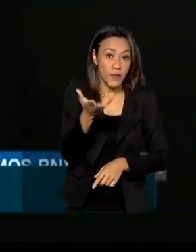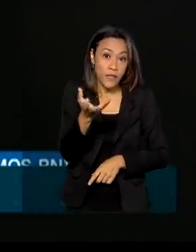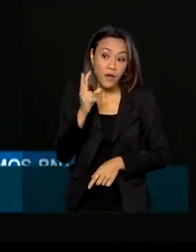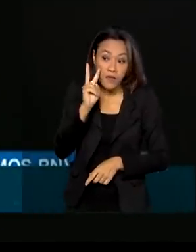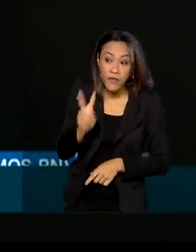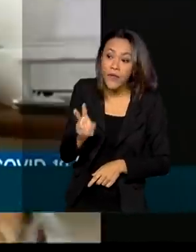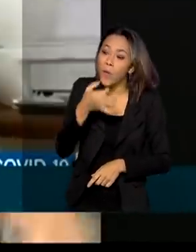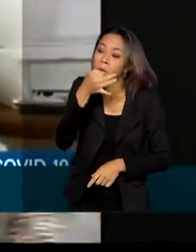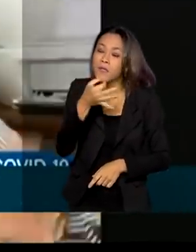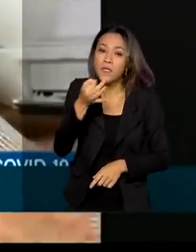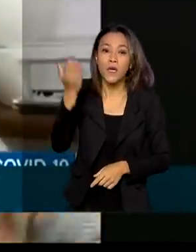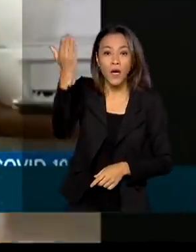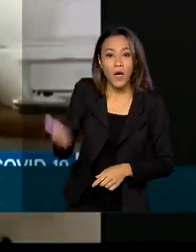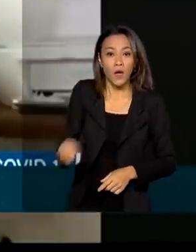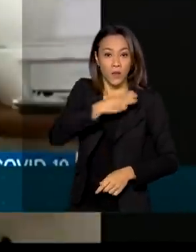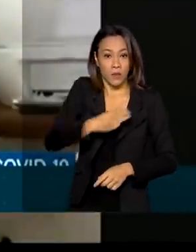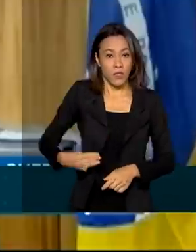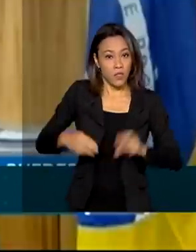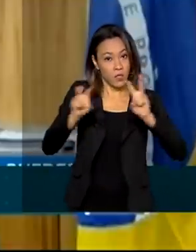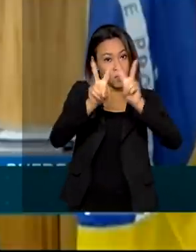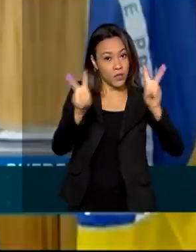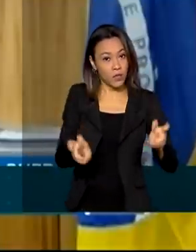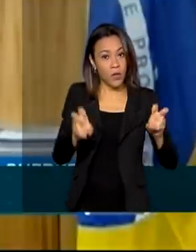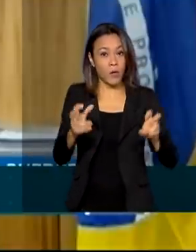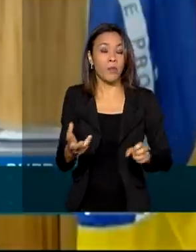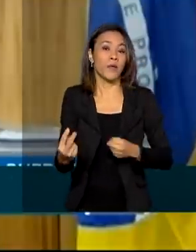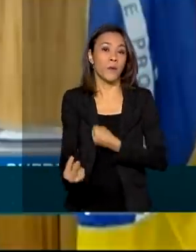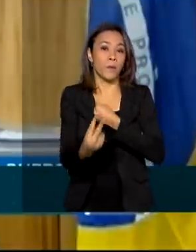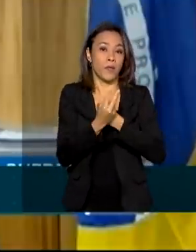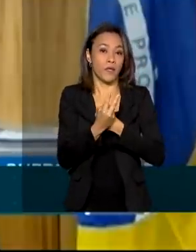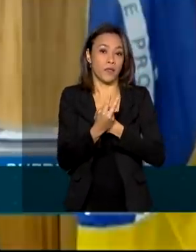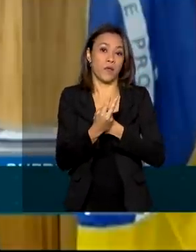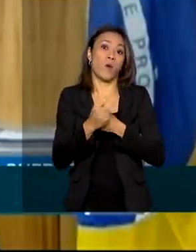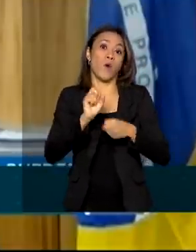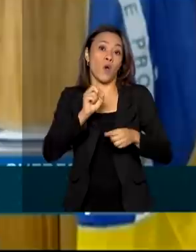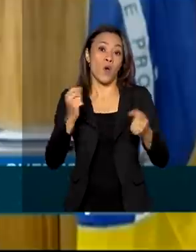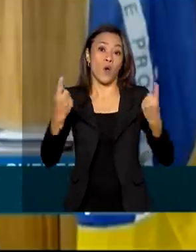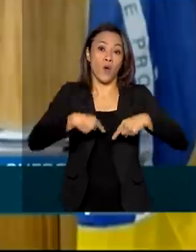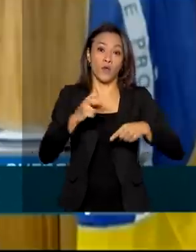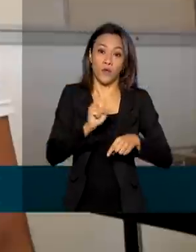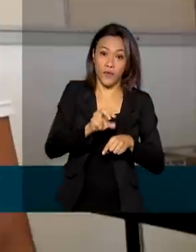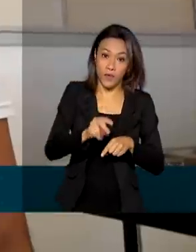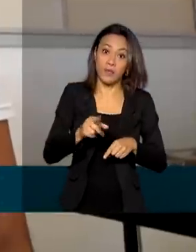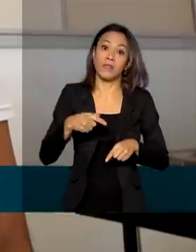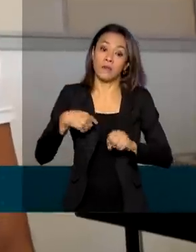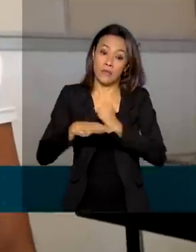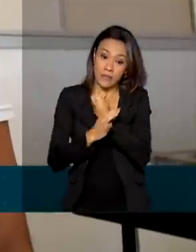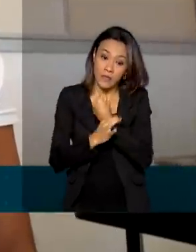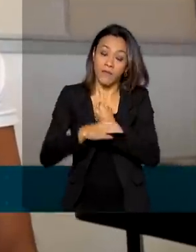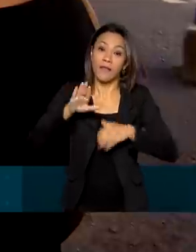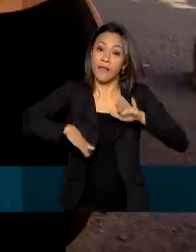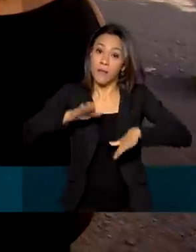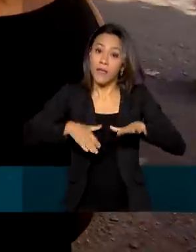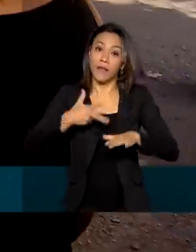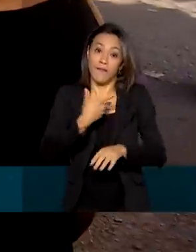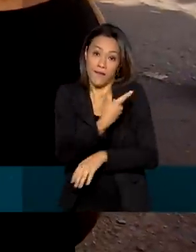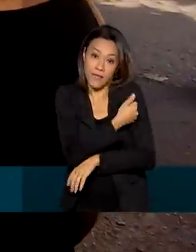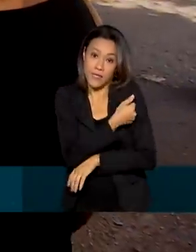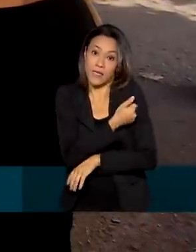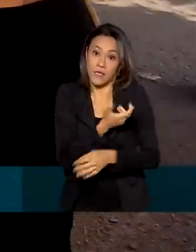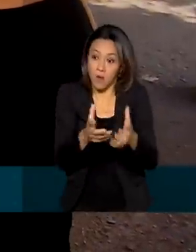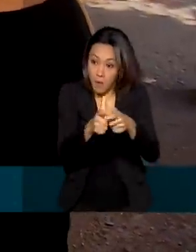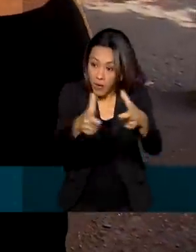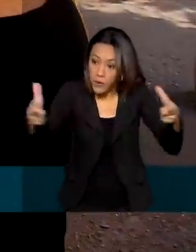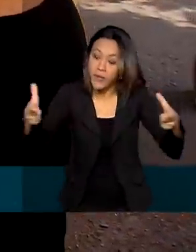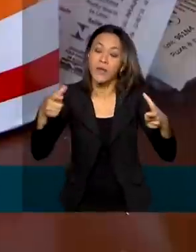sobre a imunização contra o coronavírus. Ele disse que o retorno seguro ao trabalho depende da vacinação em massa e defendeu mais